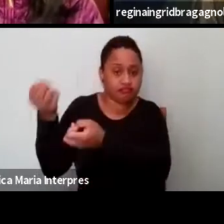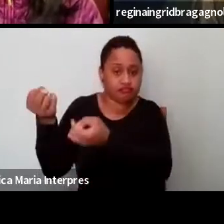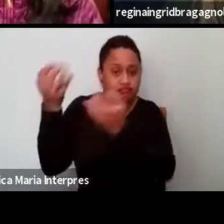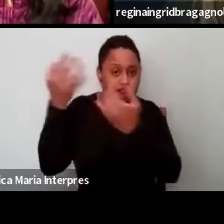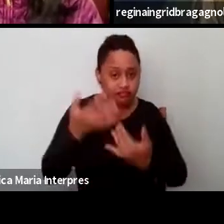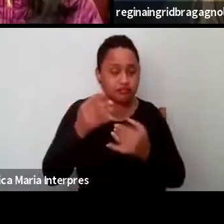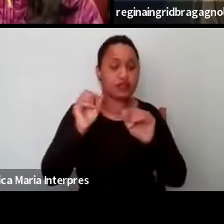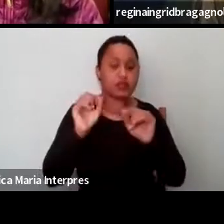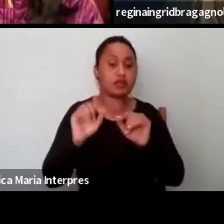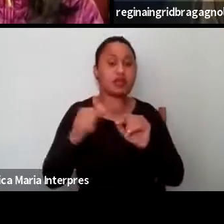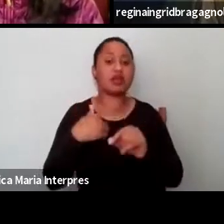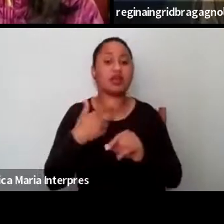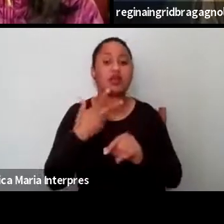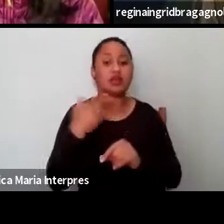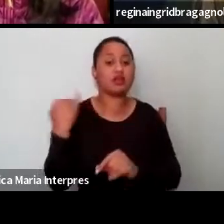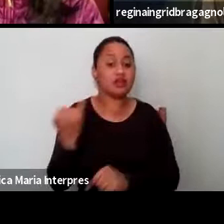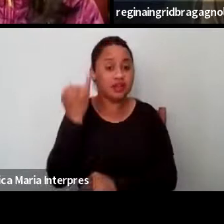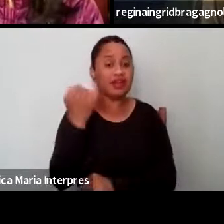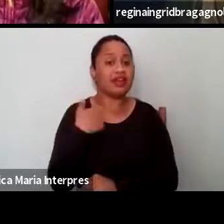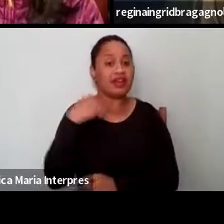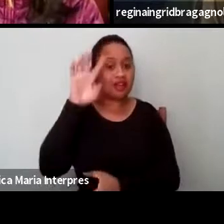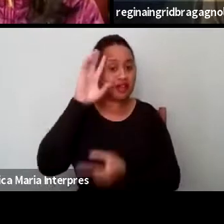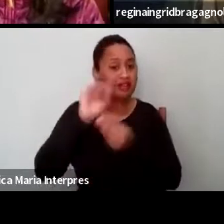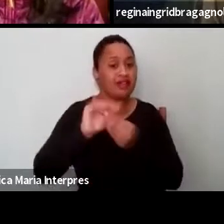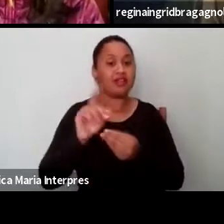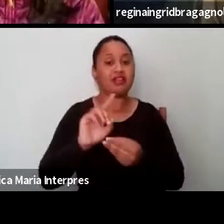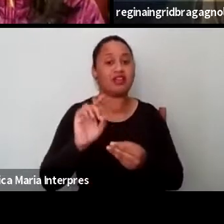fundamental entender que não são as práticas